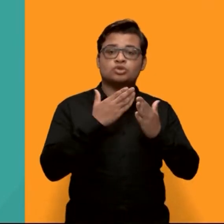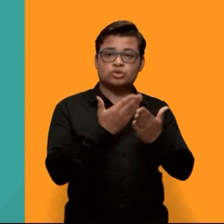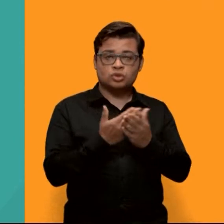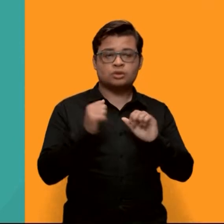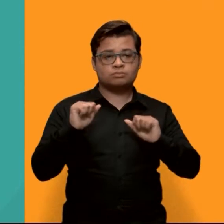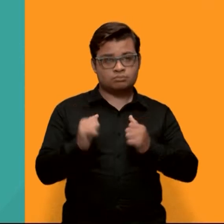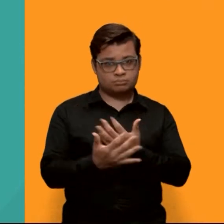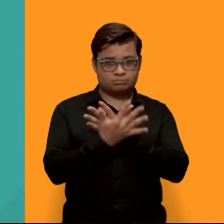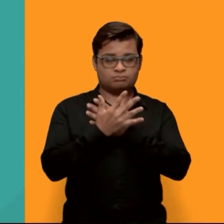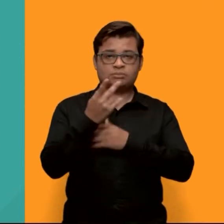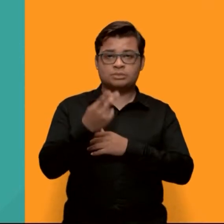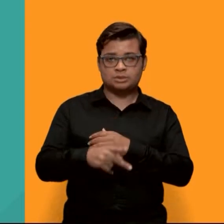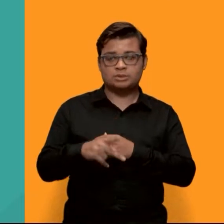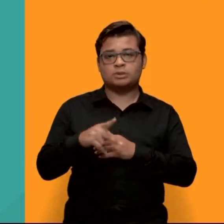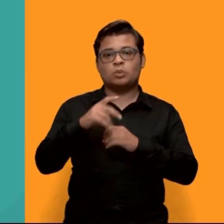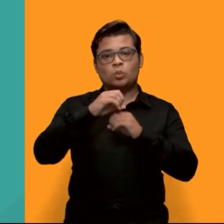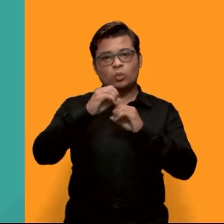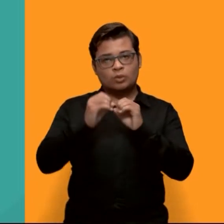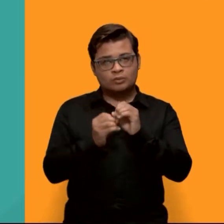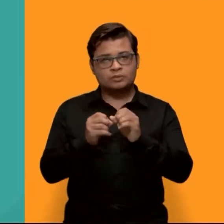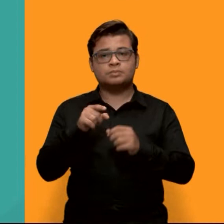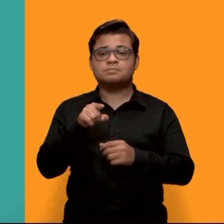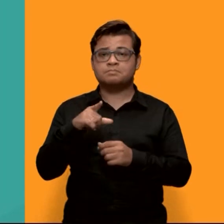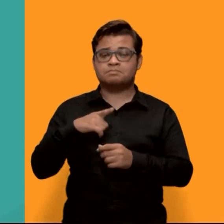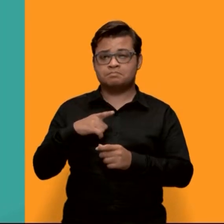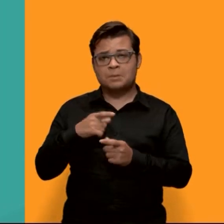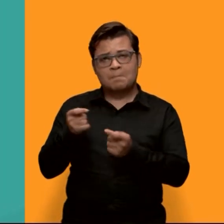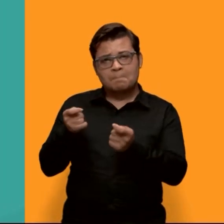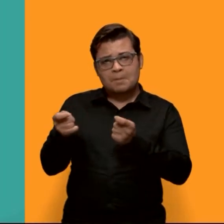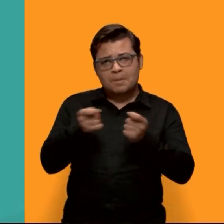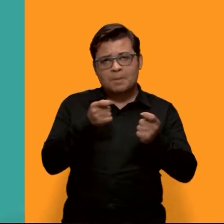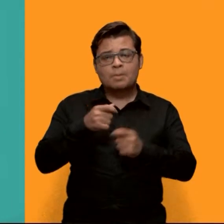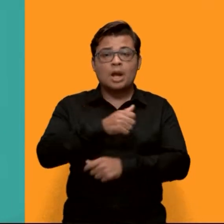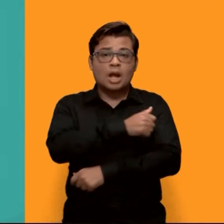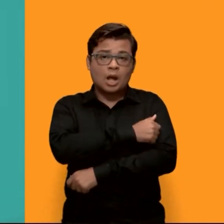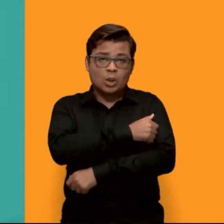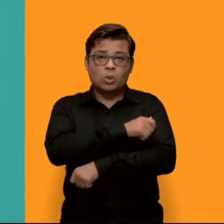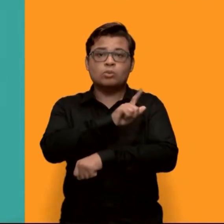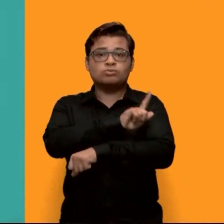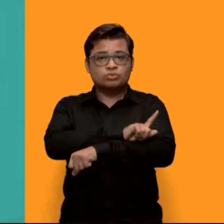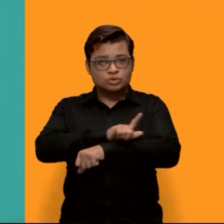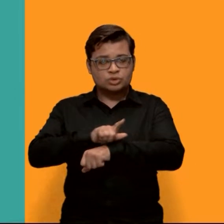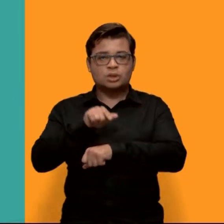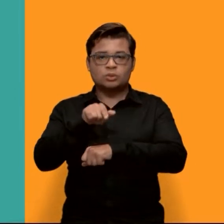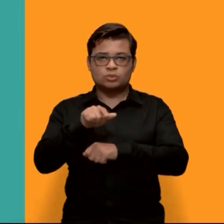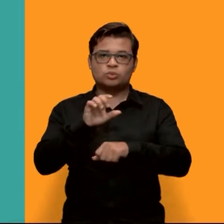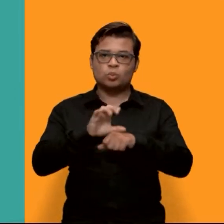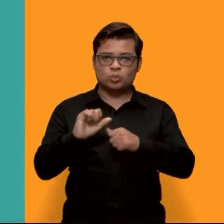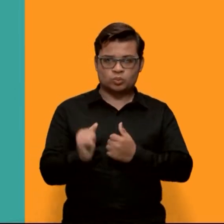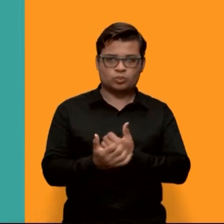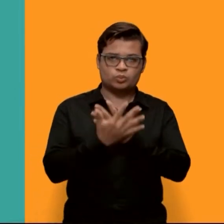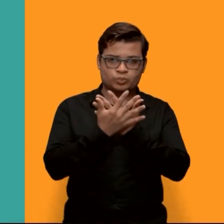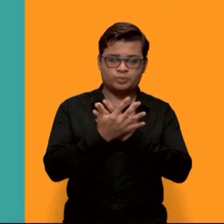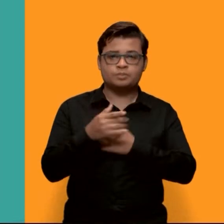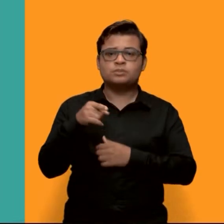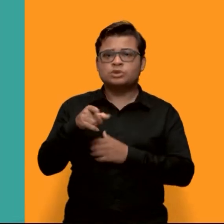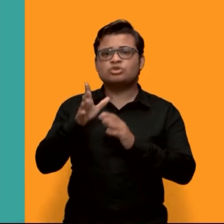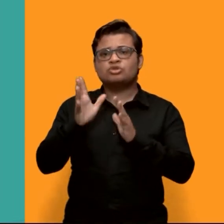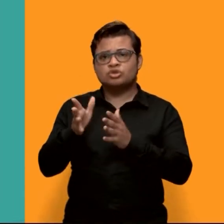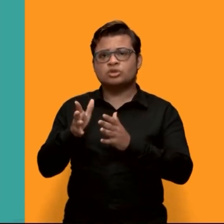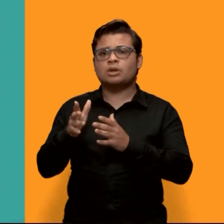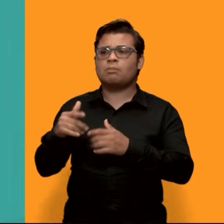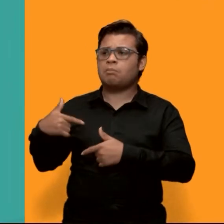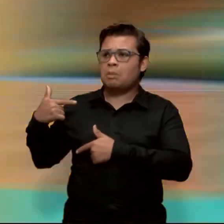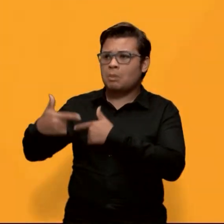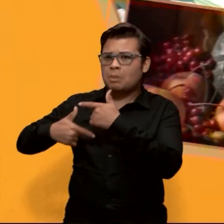UFG. Formada e gerida por alunos da graduação da instituição, ela está no mercado há mais